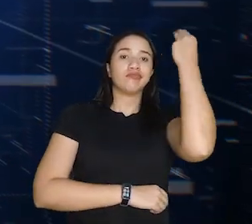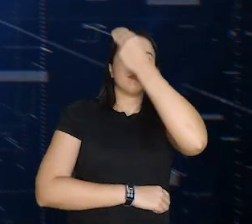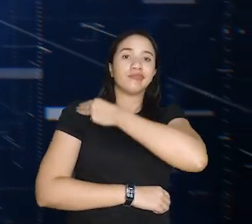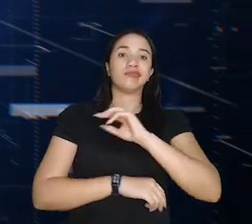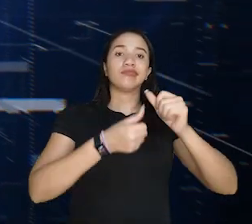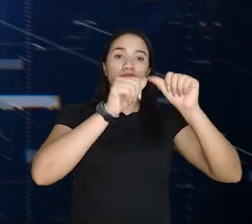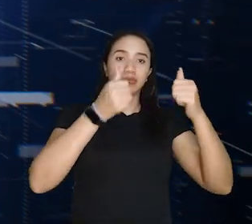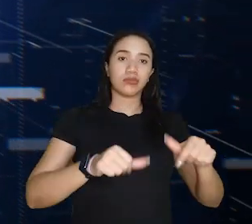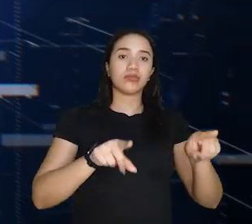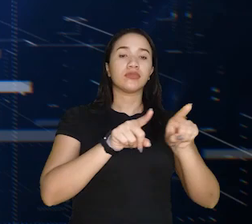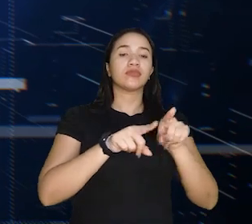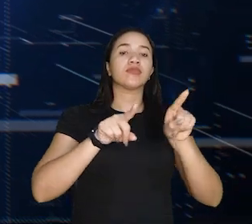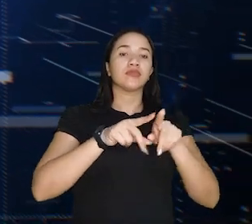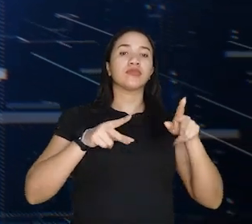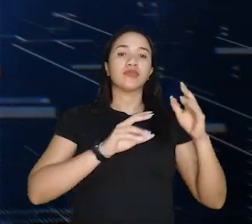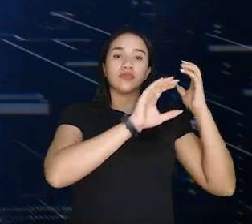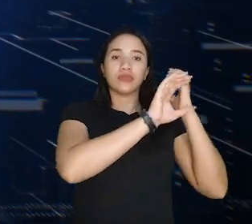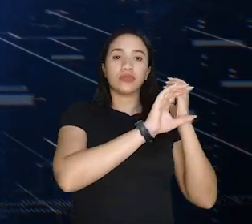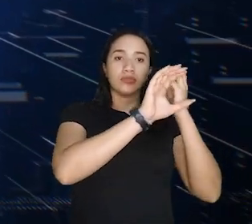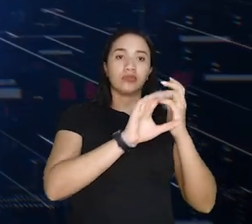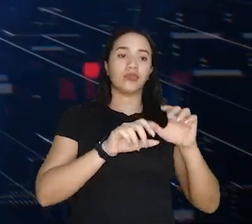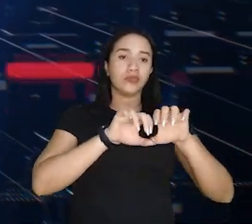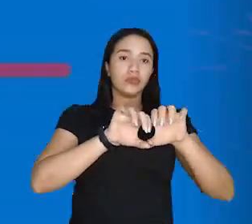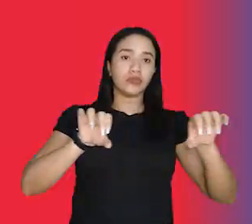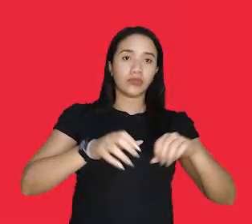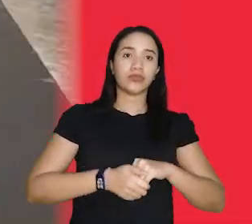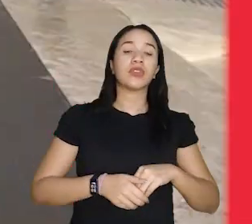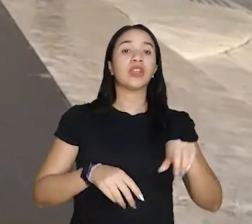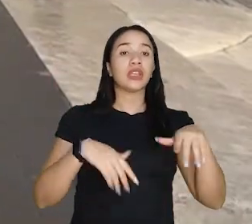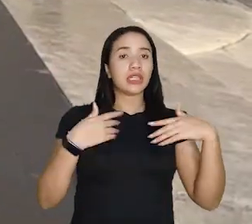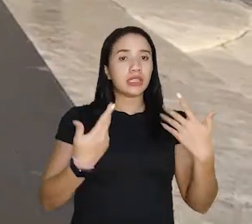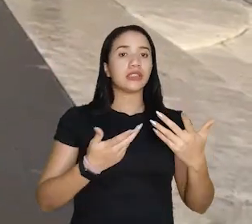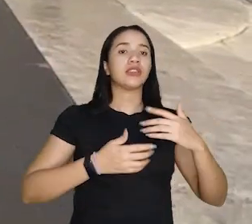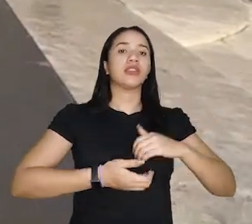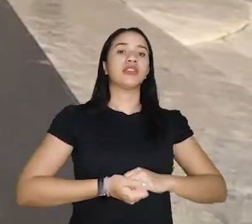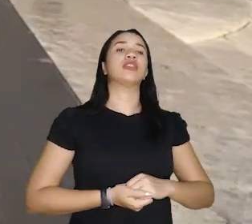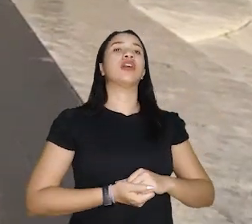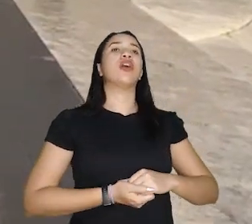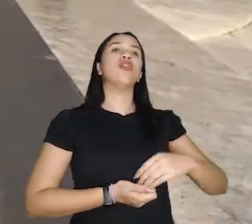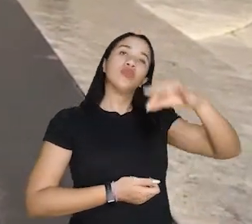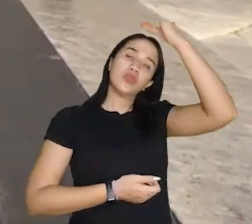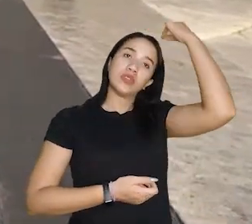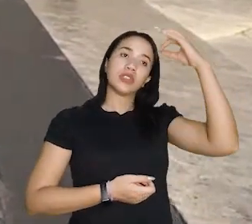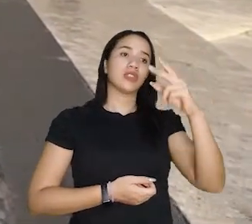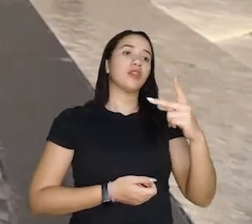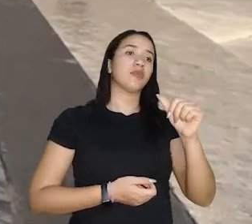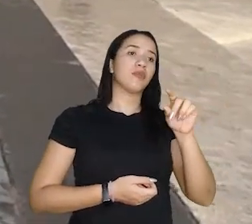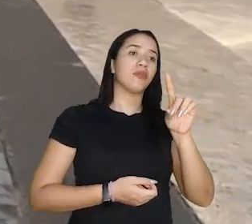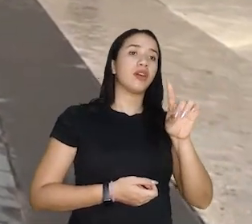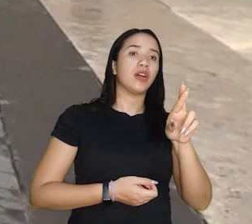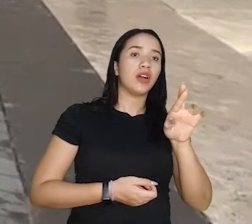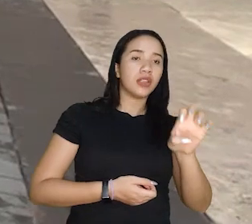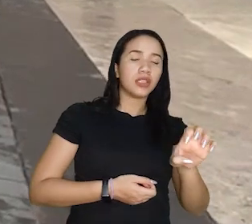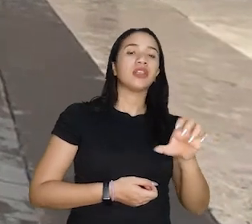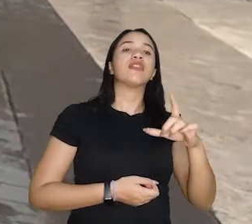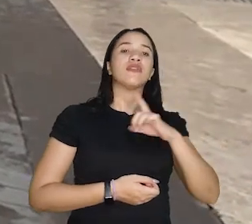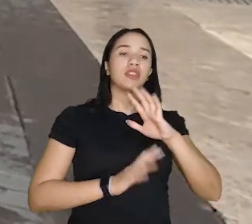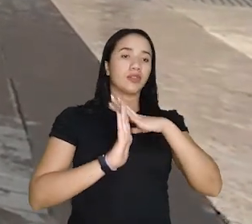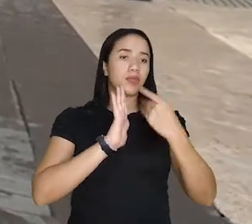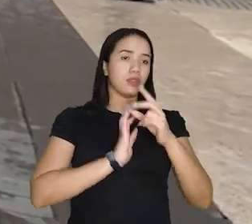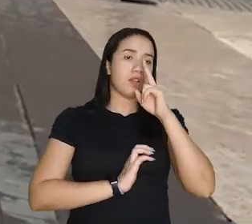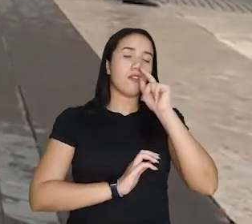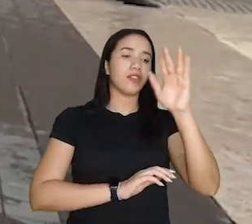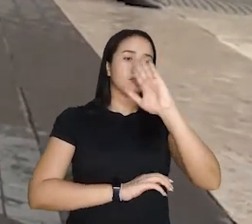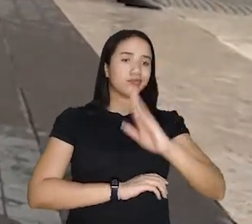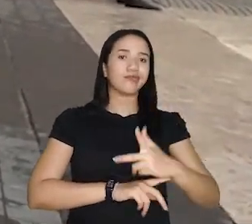de Nossa Senhora de Nazaré e um pedaço da corda do sírio. Com a mobilização do Santo Padre, nós teremos uma Amazônia cada vez mais forte